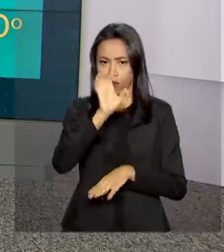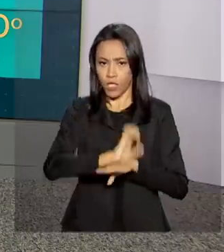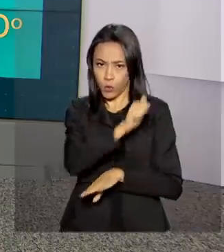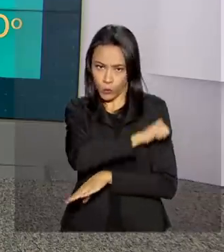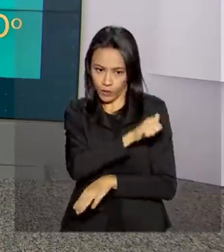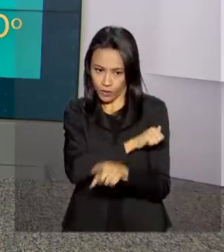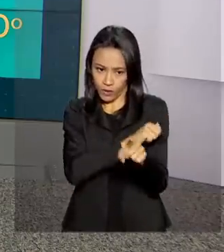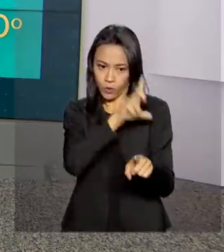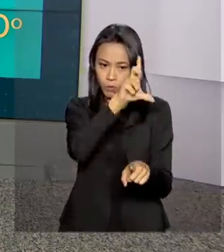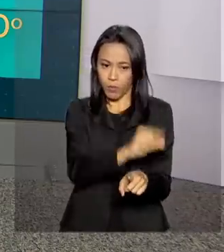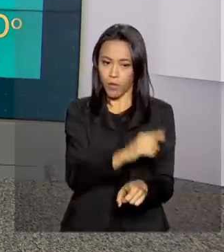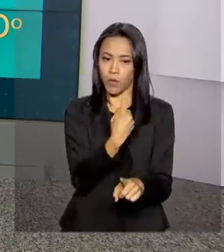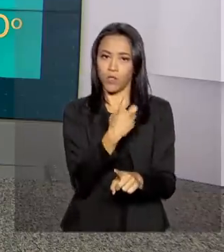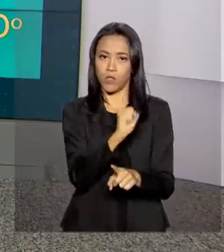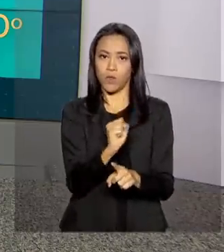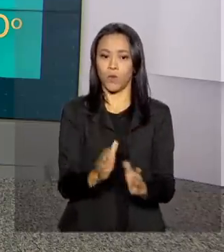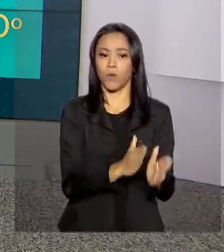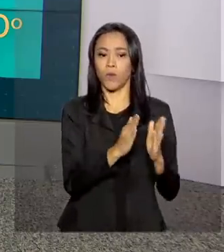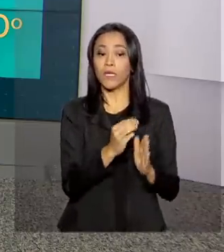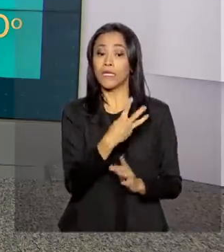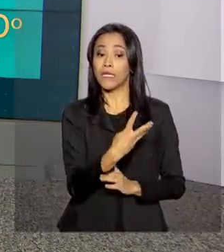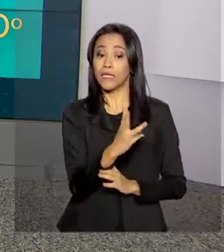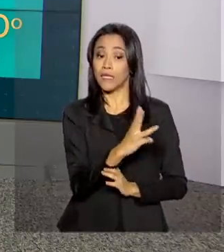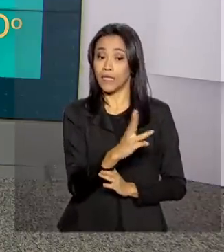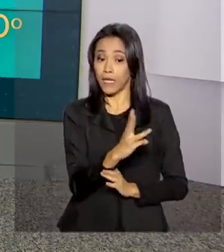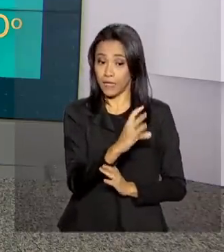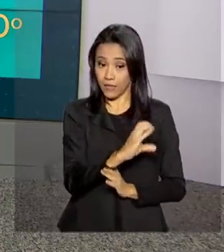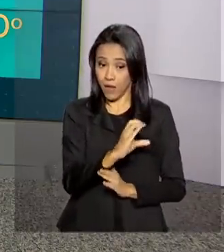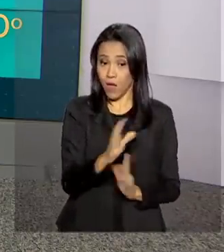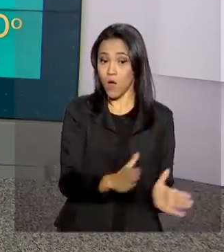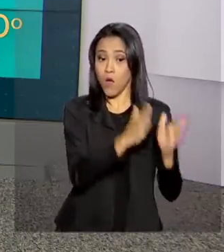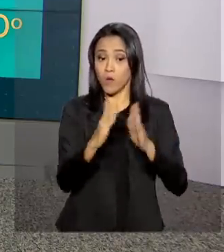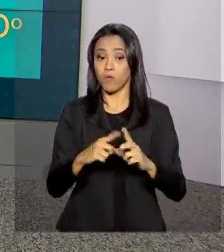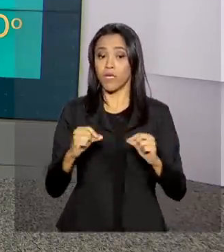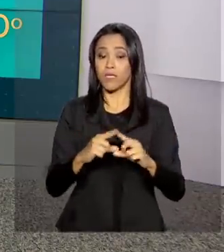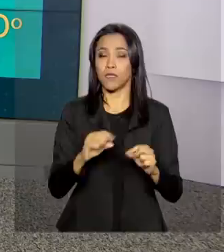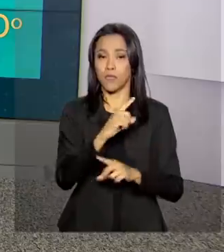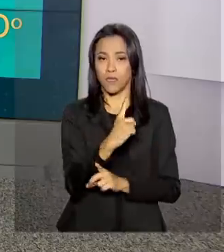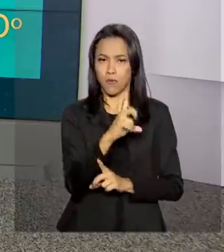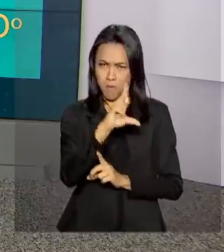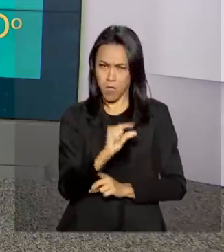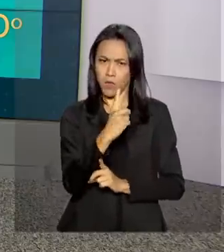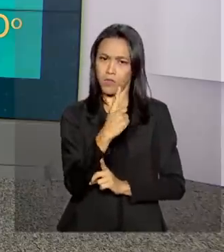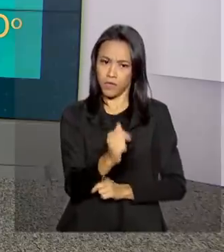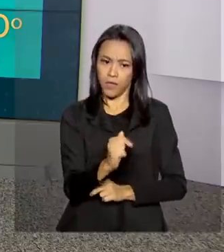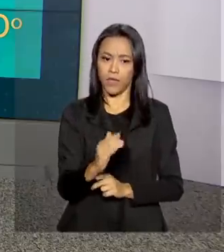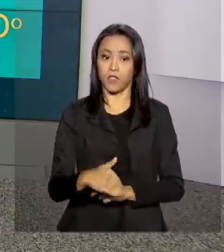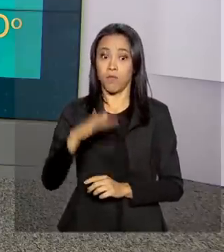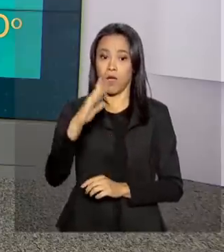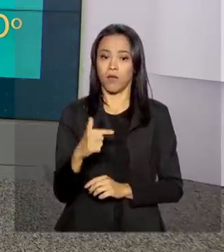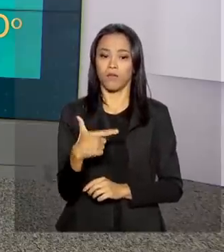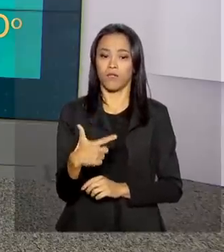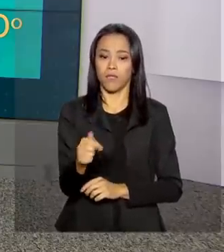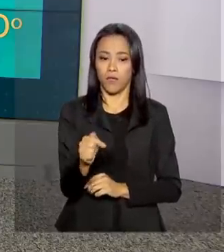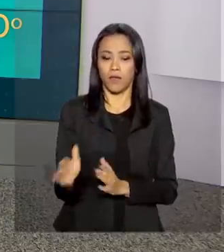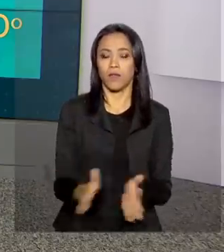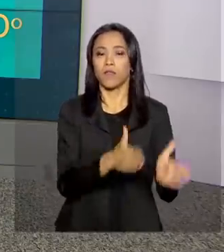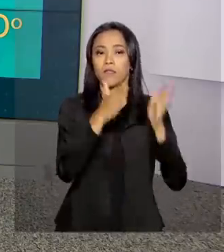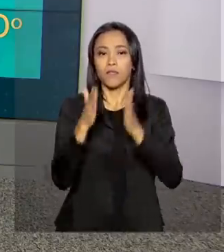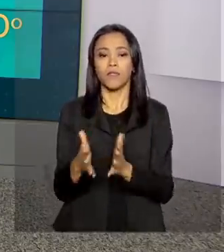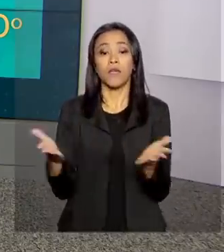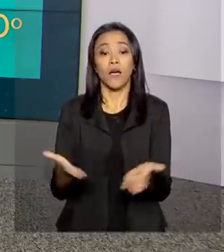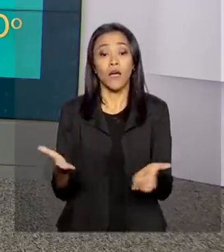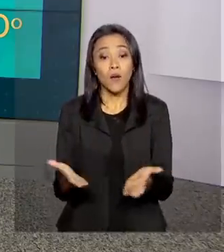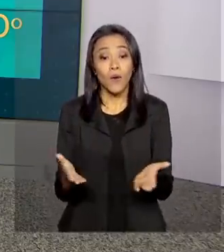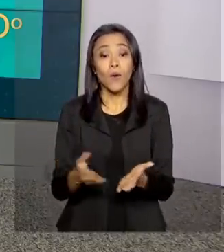de Janeiro, mínima de 18, máxima de 33 graus. Brasília, mínima de 17, máxima de 27 graus. E a